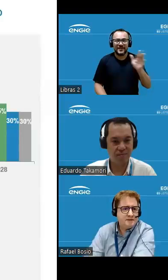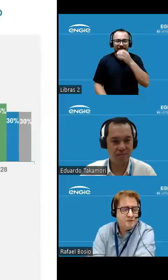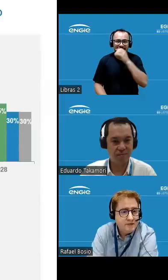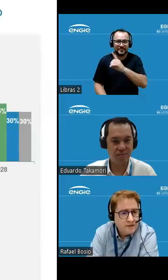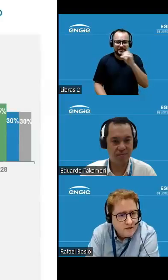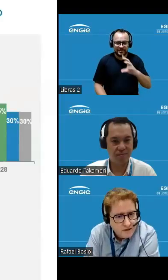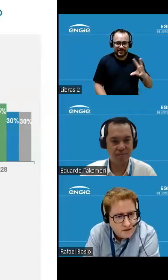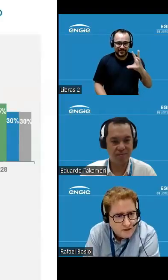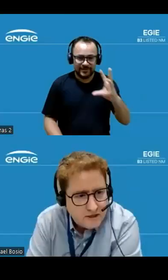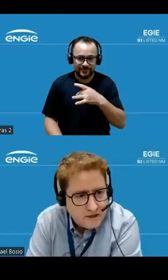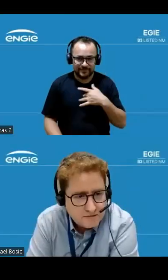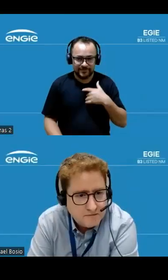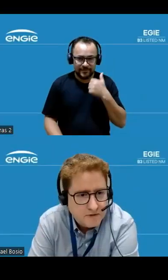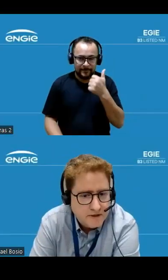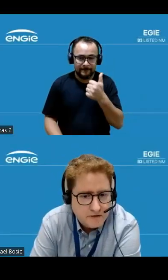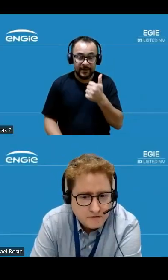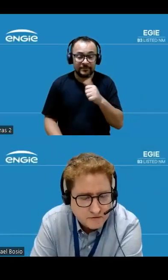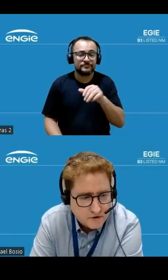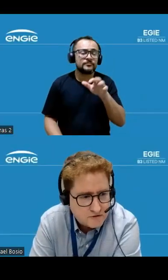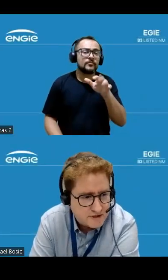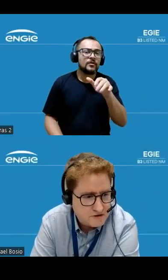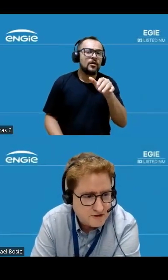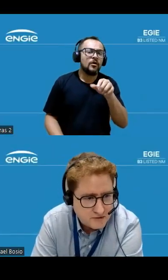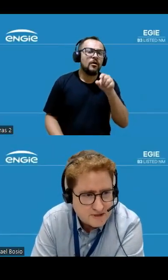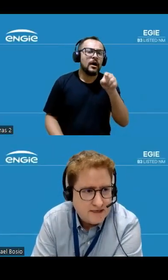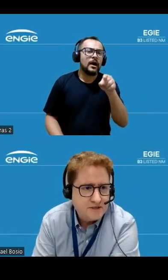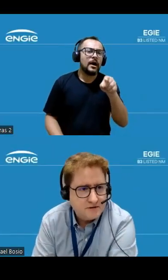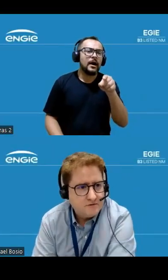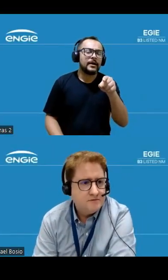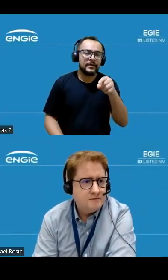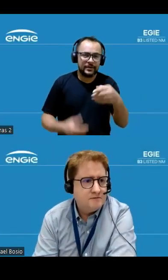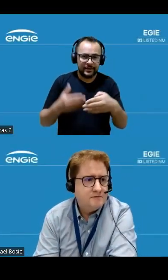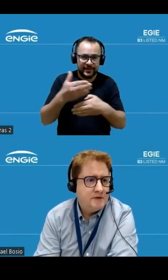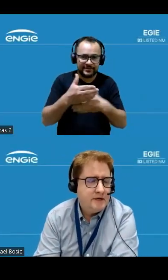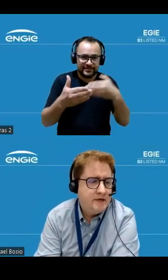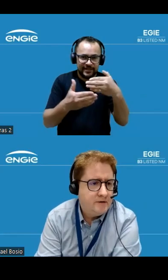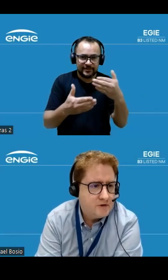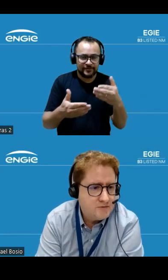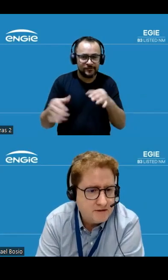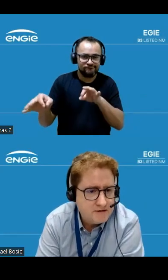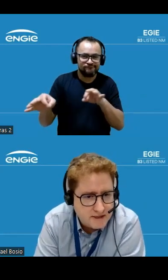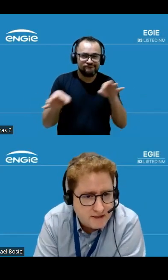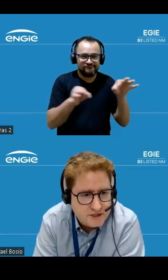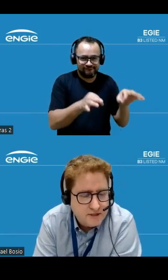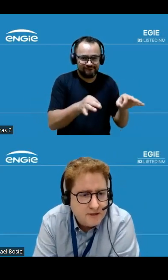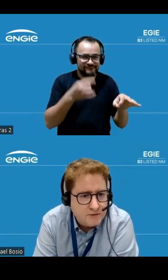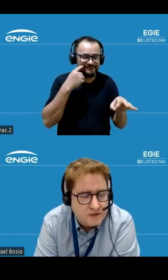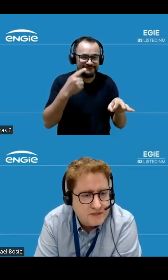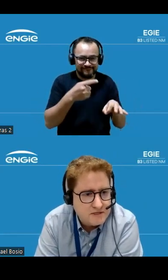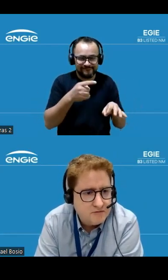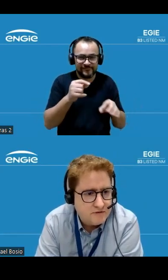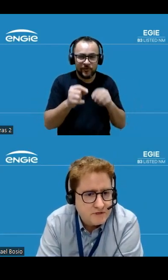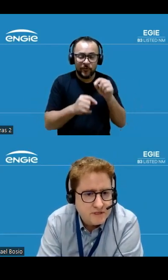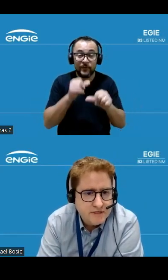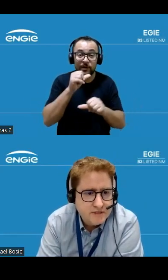Obrigado, Takamori. Então, o nosso tradicional slide com o nosso balanço de energia, uma atualização para